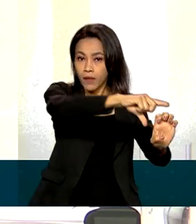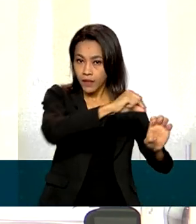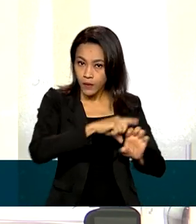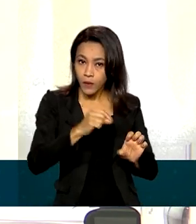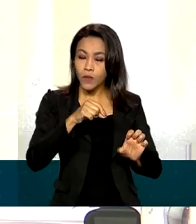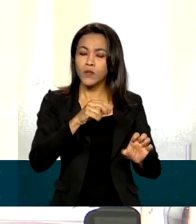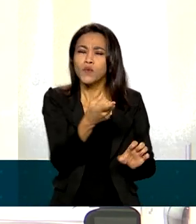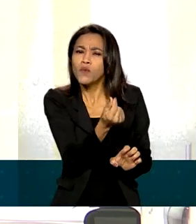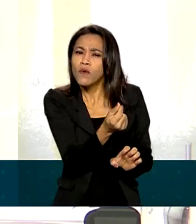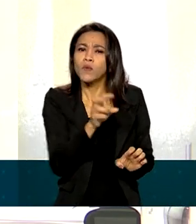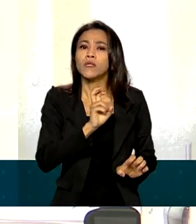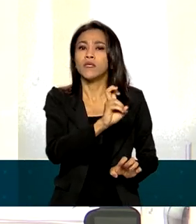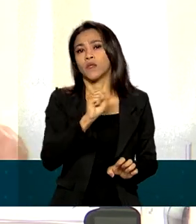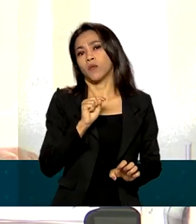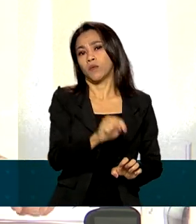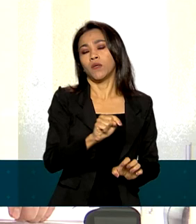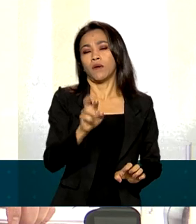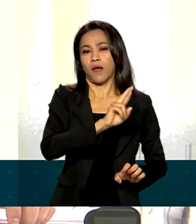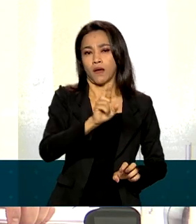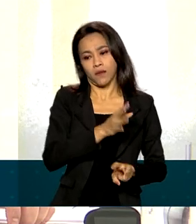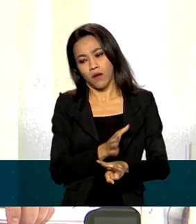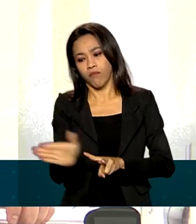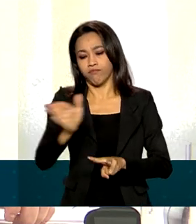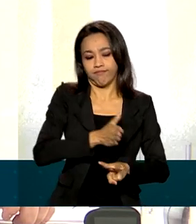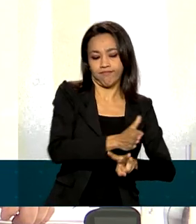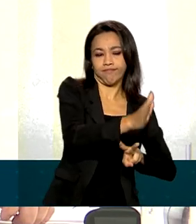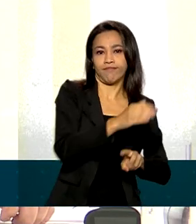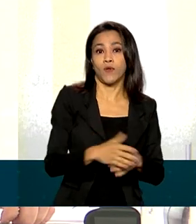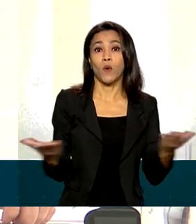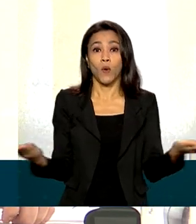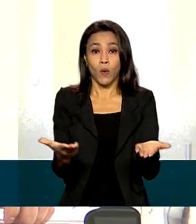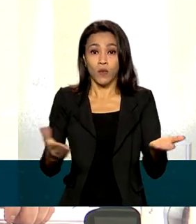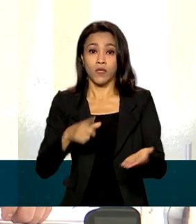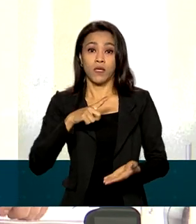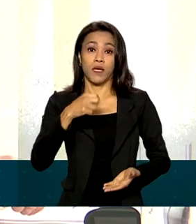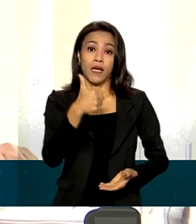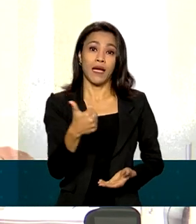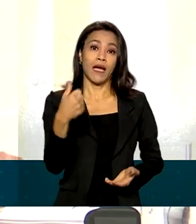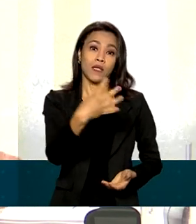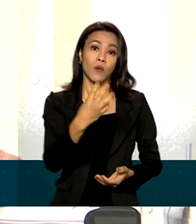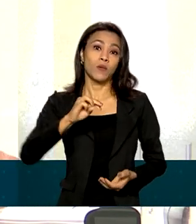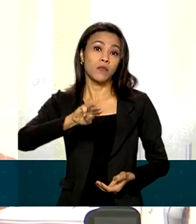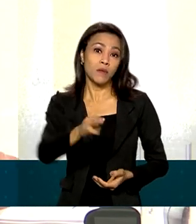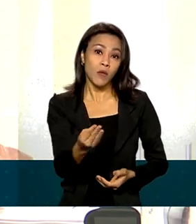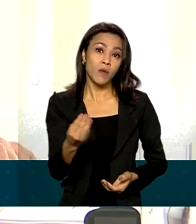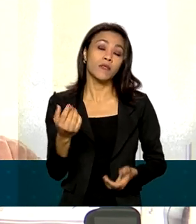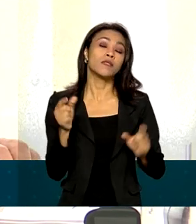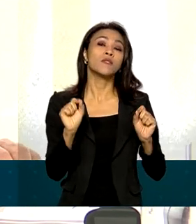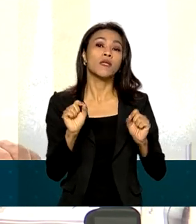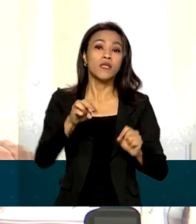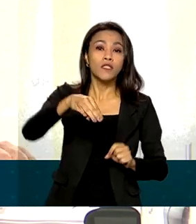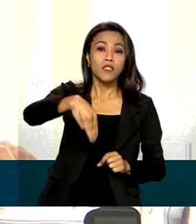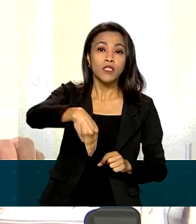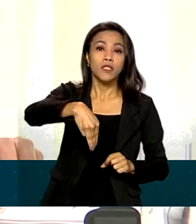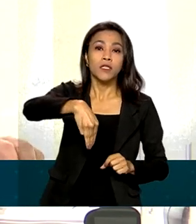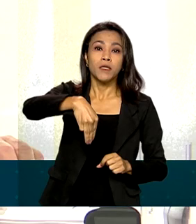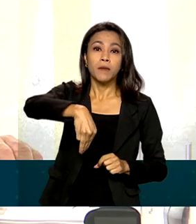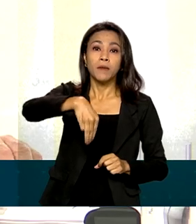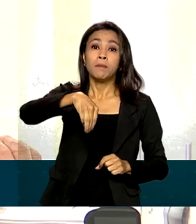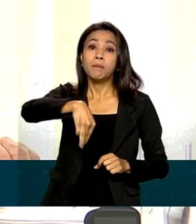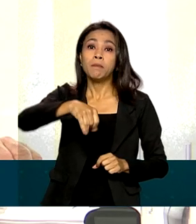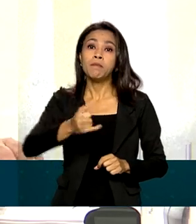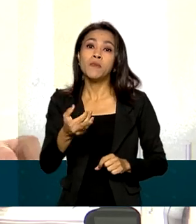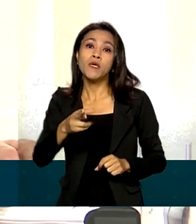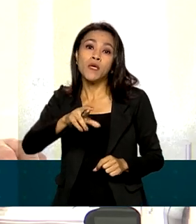É importante destacar que, hoje, existem 14 milhões de microempreendedores individuais no Brasil,